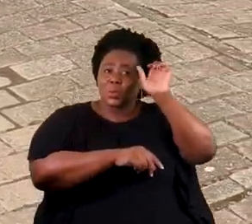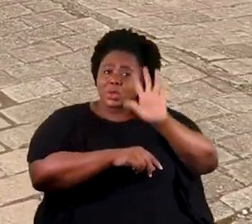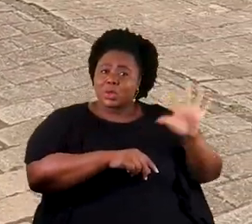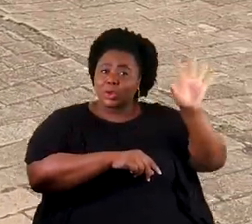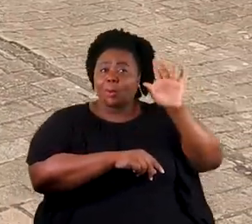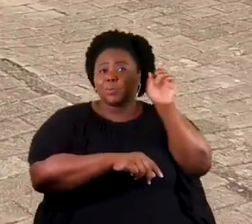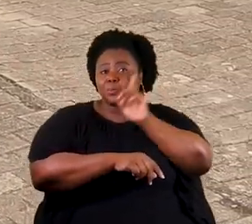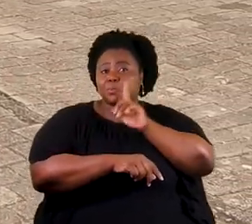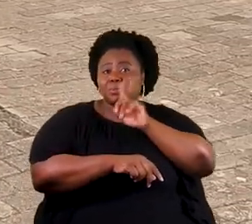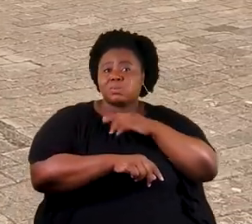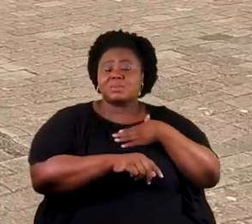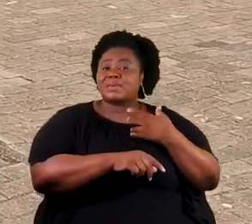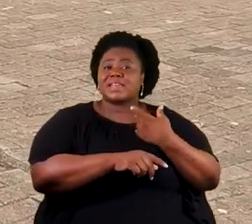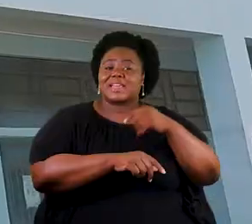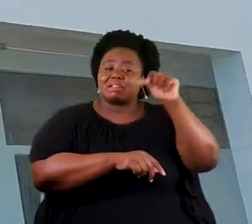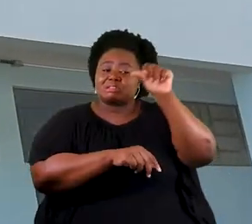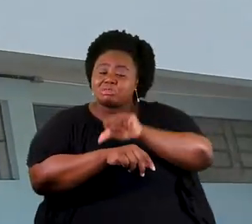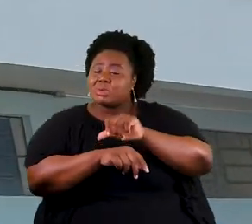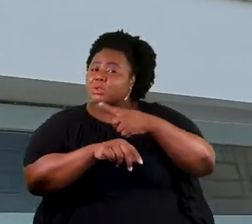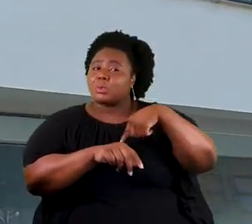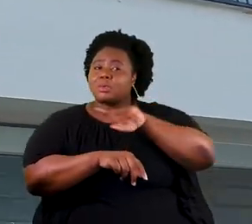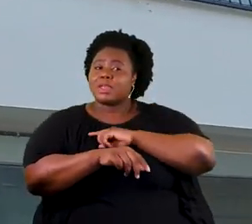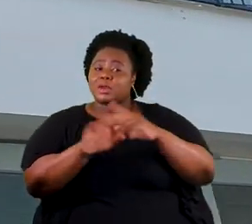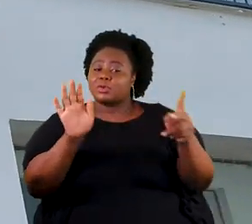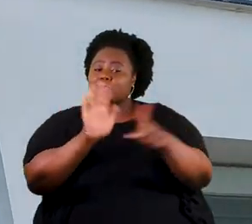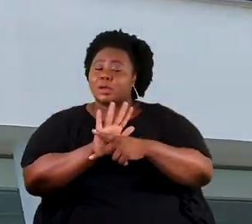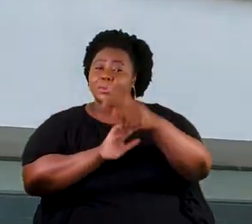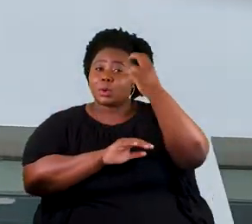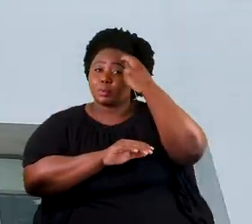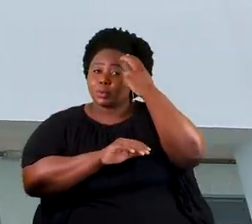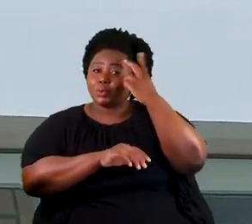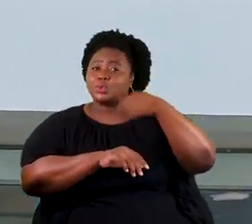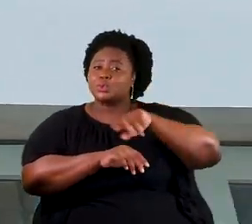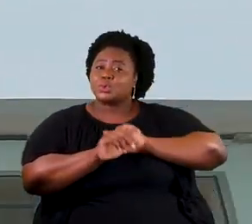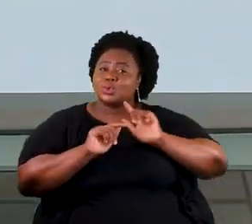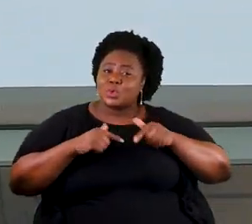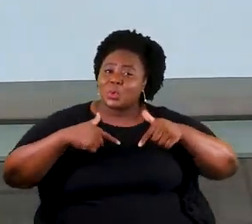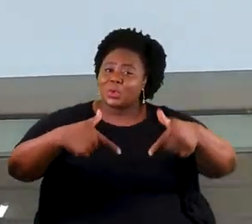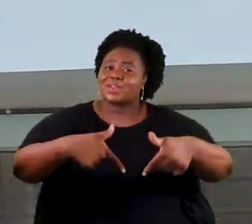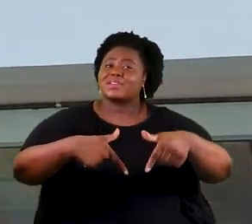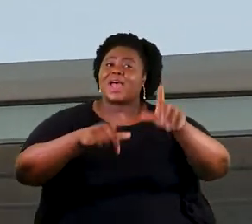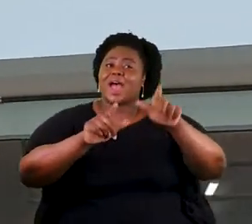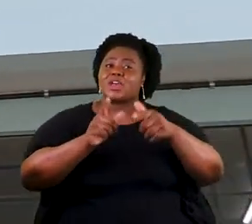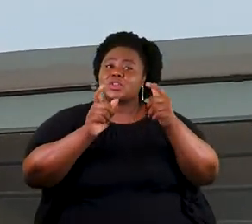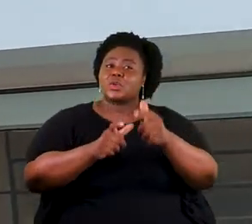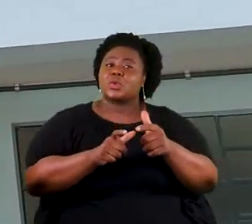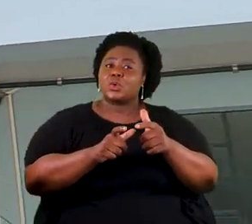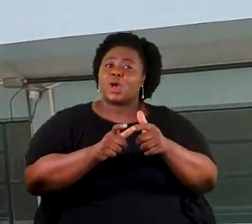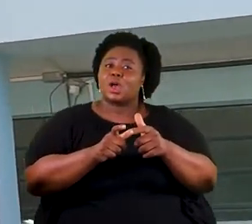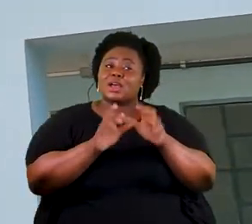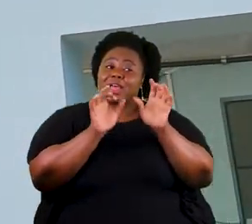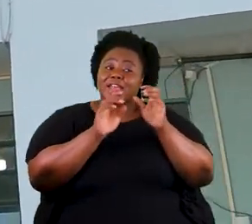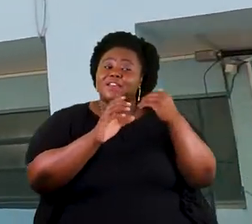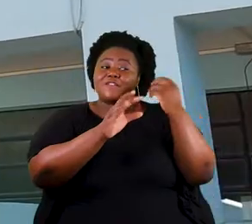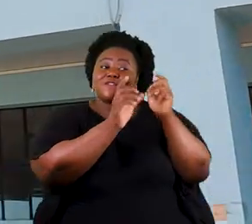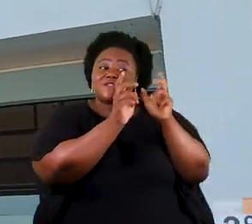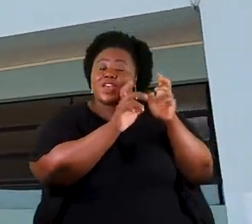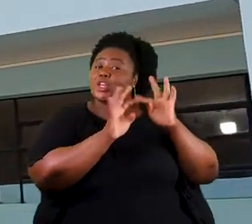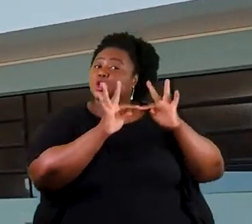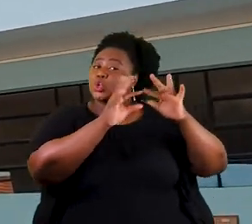e americana e desvalorizamos a nossa? Se ainda agimos como celeiro e grande agroexportador do mundo?